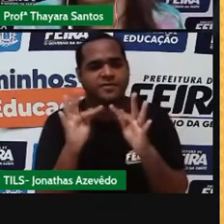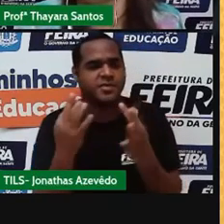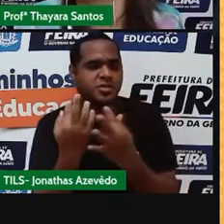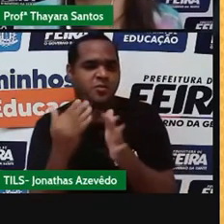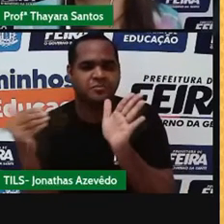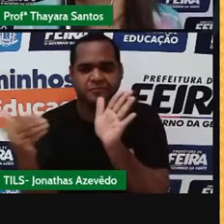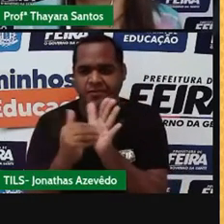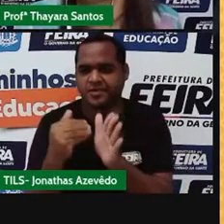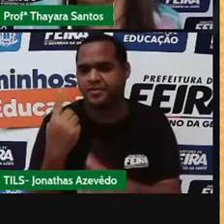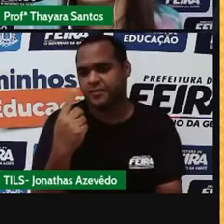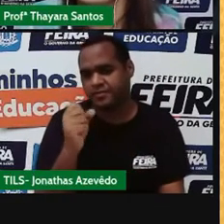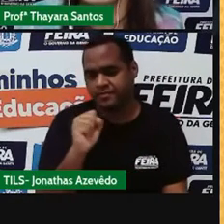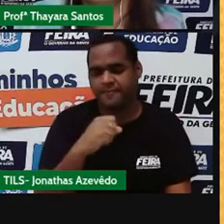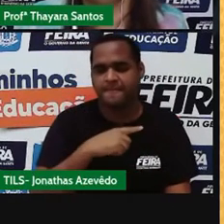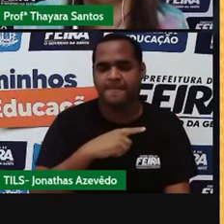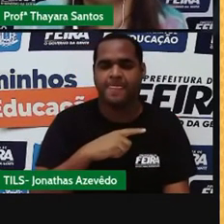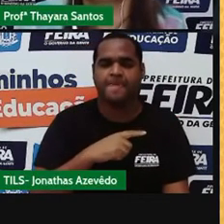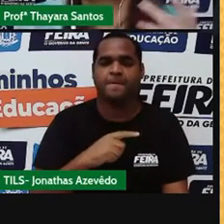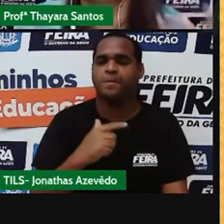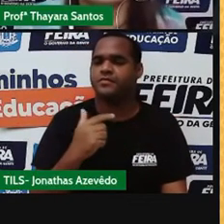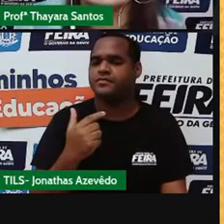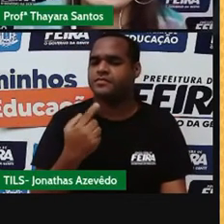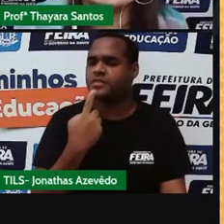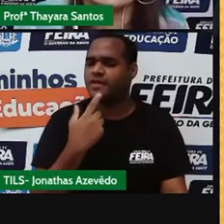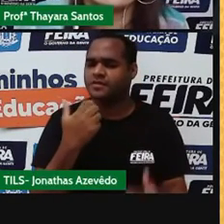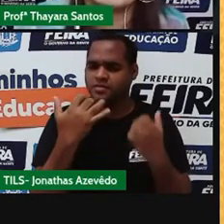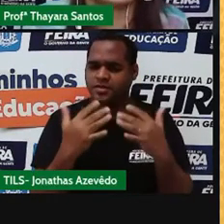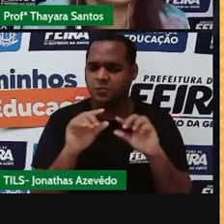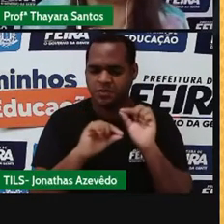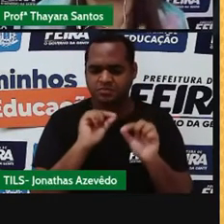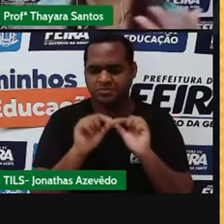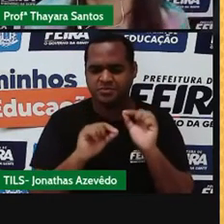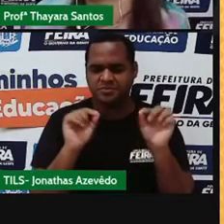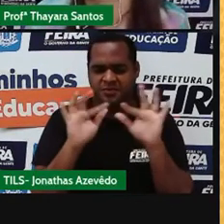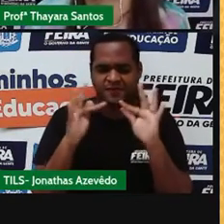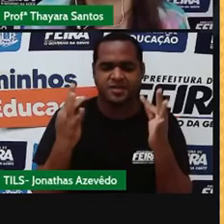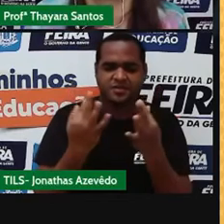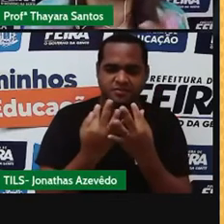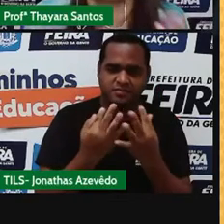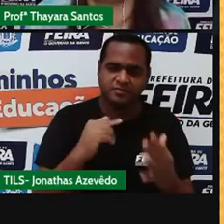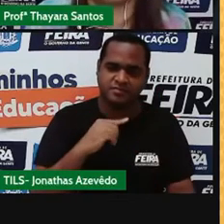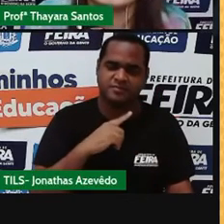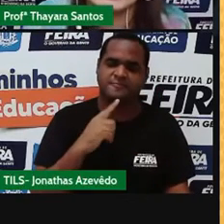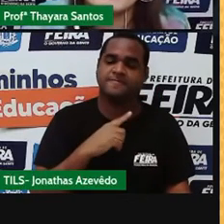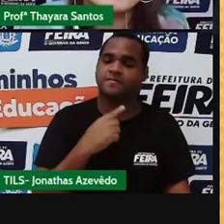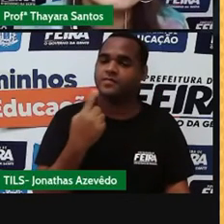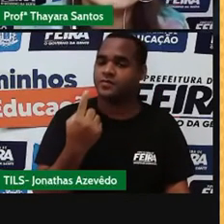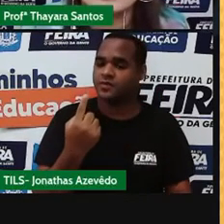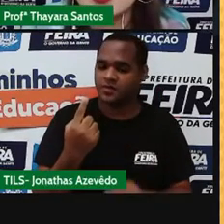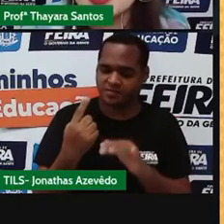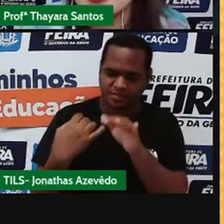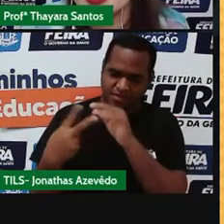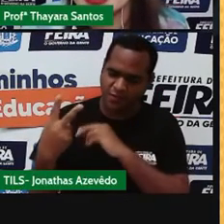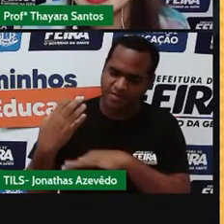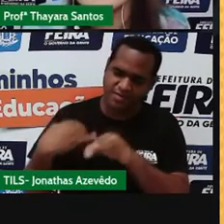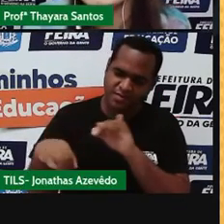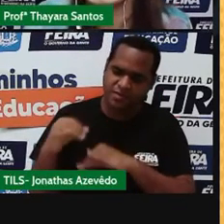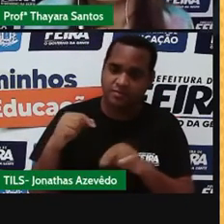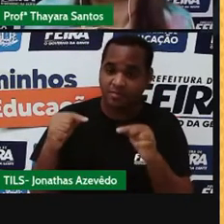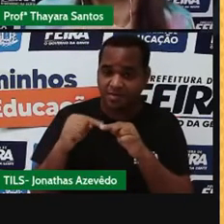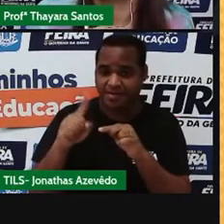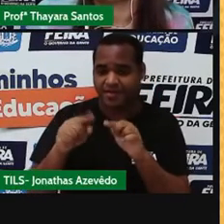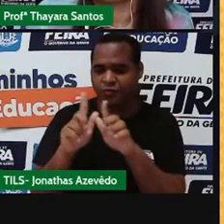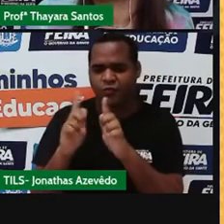até chegar na família 18. E o que quer dizer essa família? O que quer dizer dois átomos, dois elementos químicos que são da mesma família?